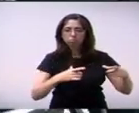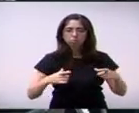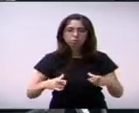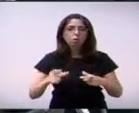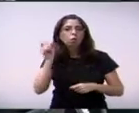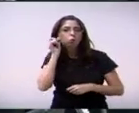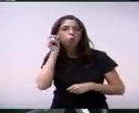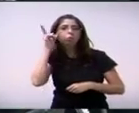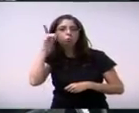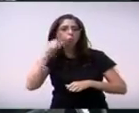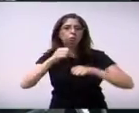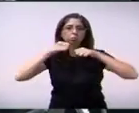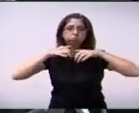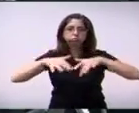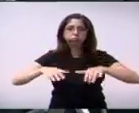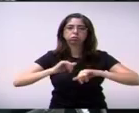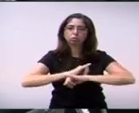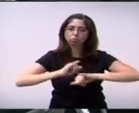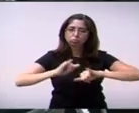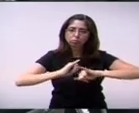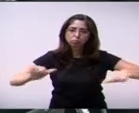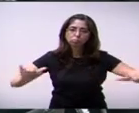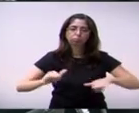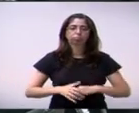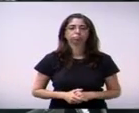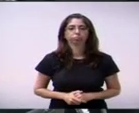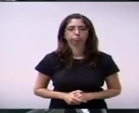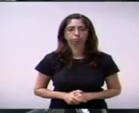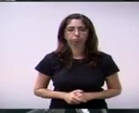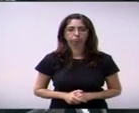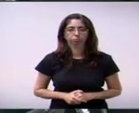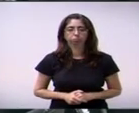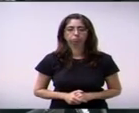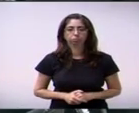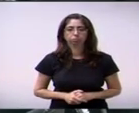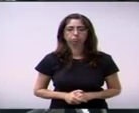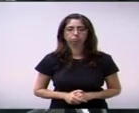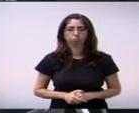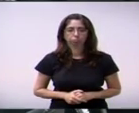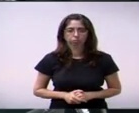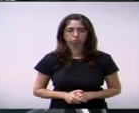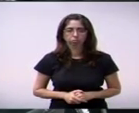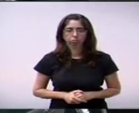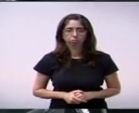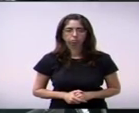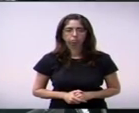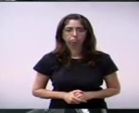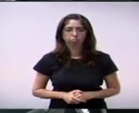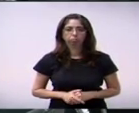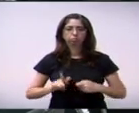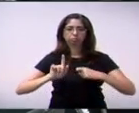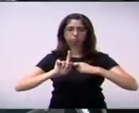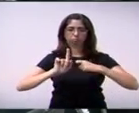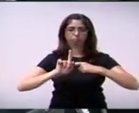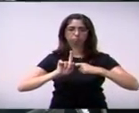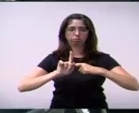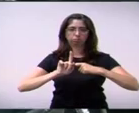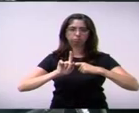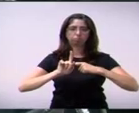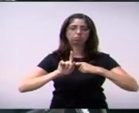cultura do Ministério da Cultura. 194 do vereador Gustavo Iatecola